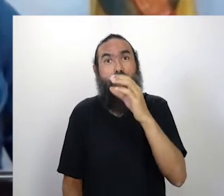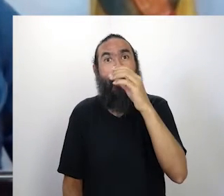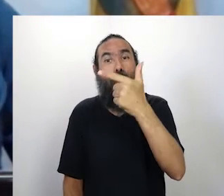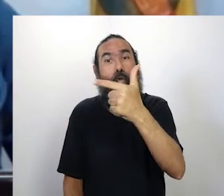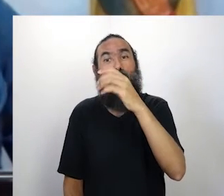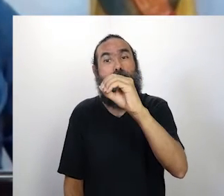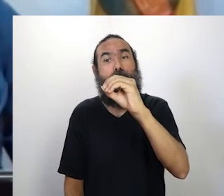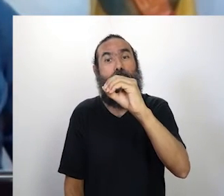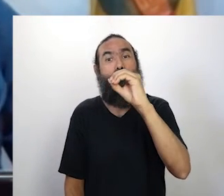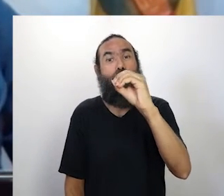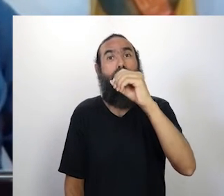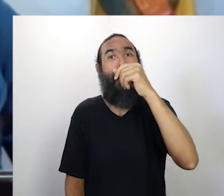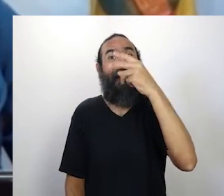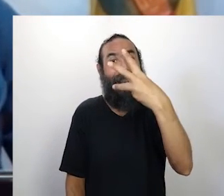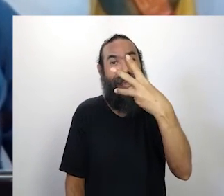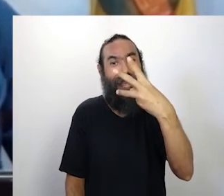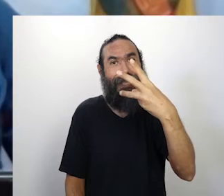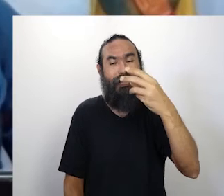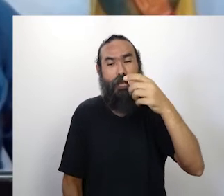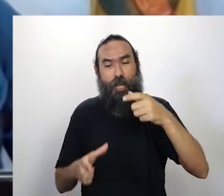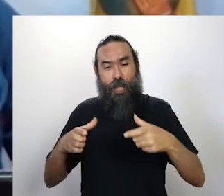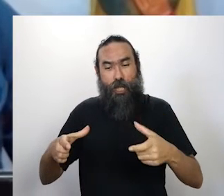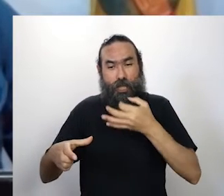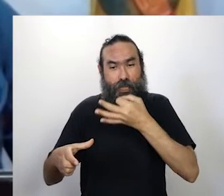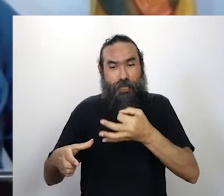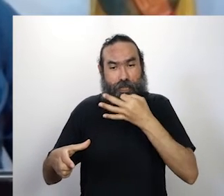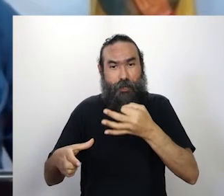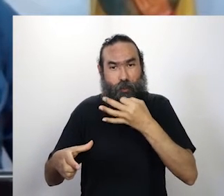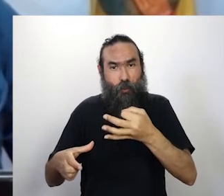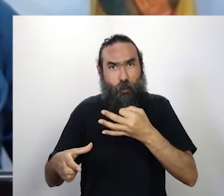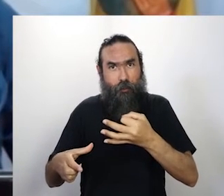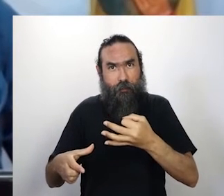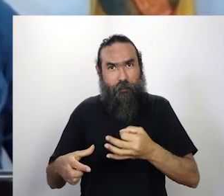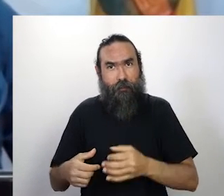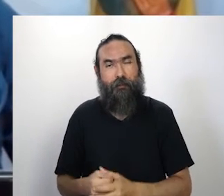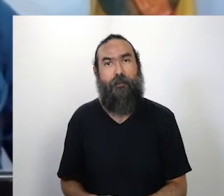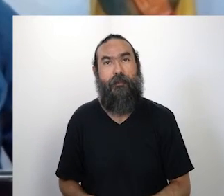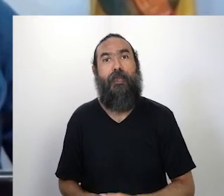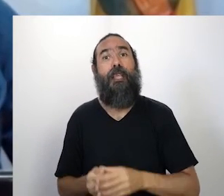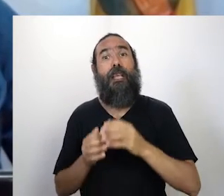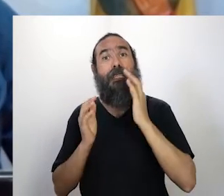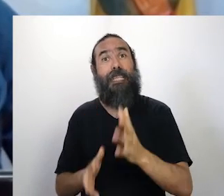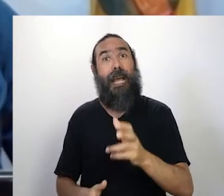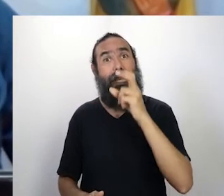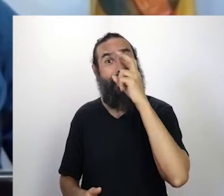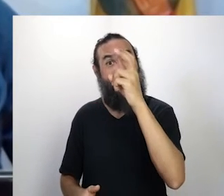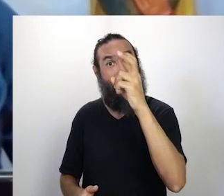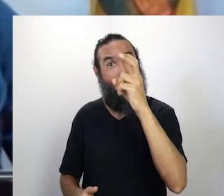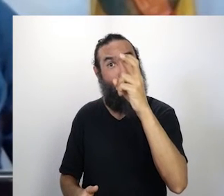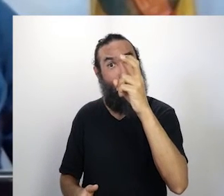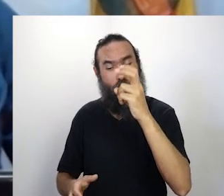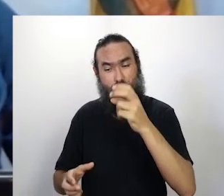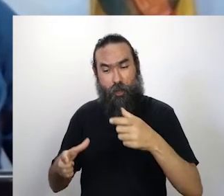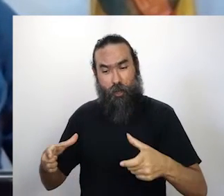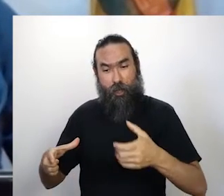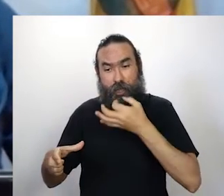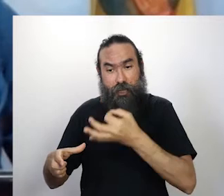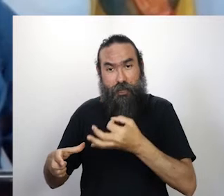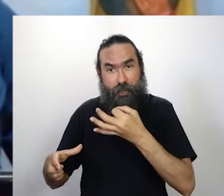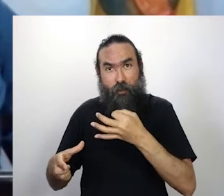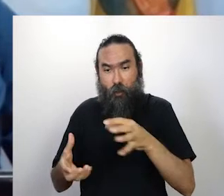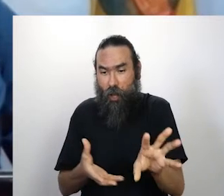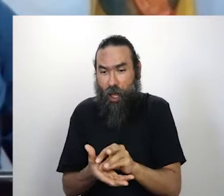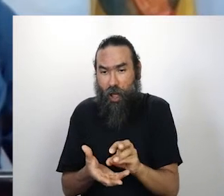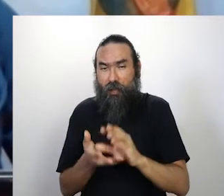disco A Pisada é Assim. Desde então, já foram cinco álbuns gravados, os mais recentes, Liberdade,